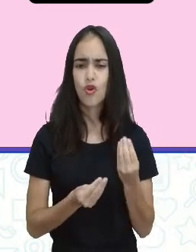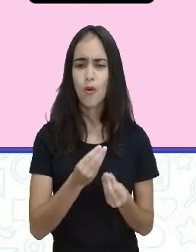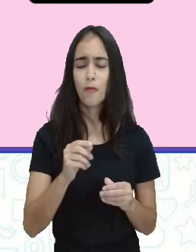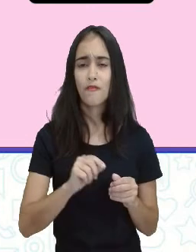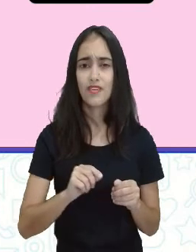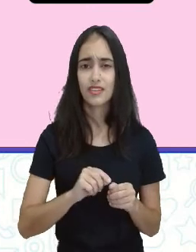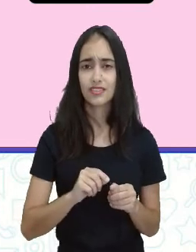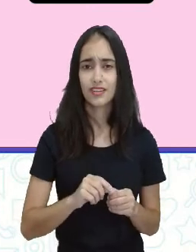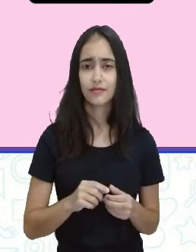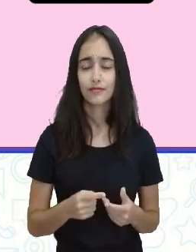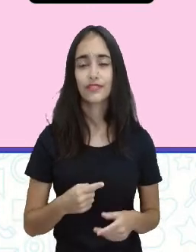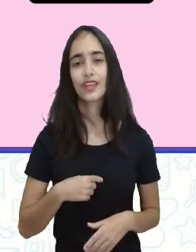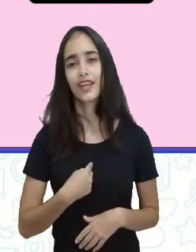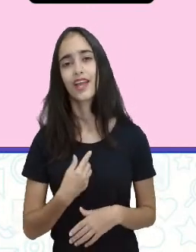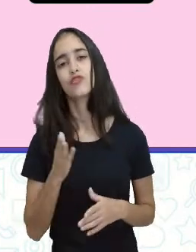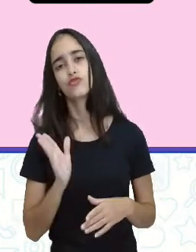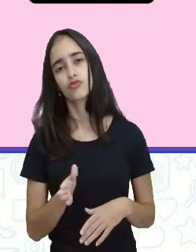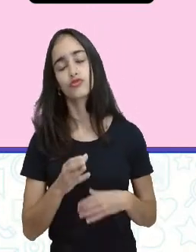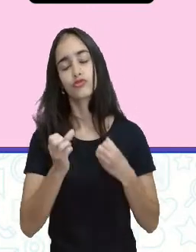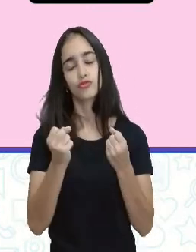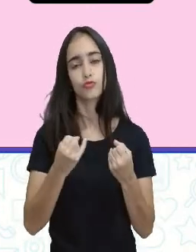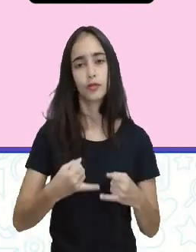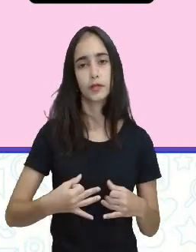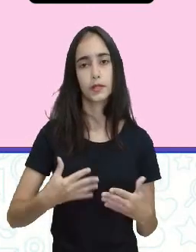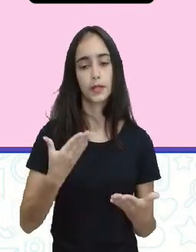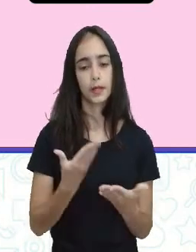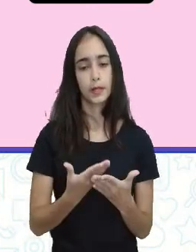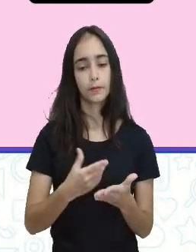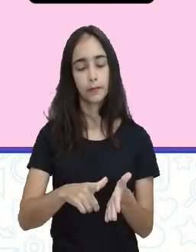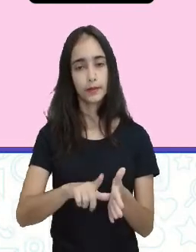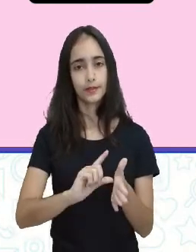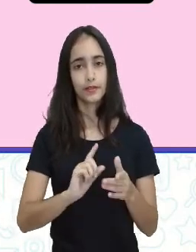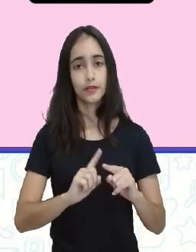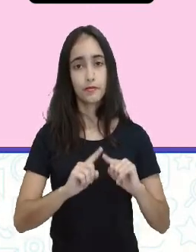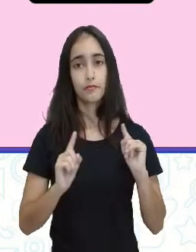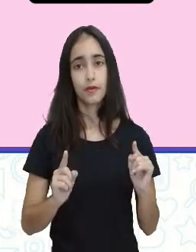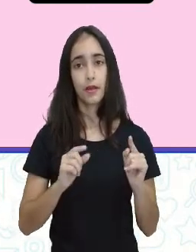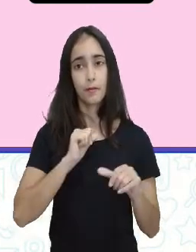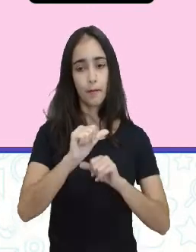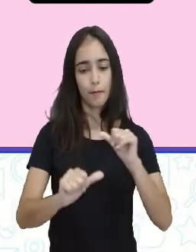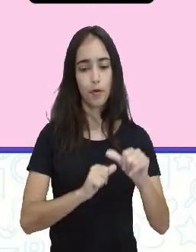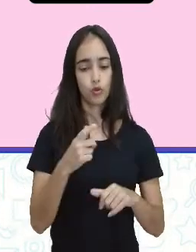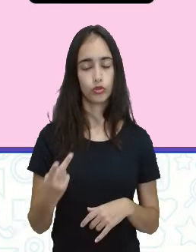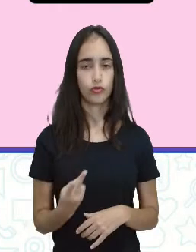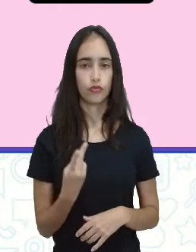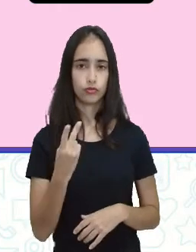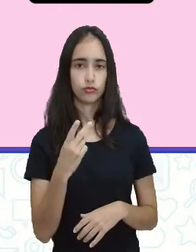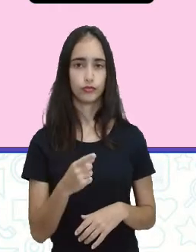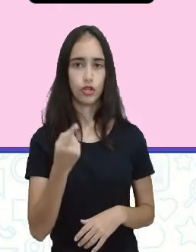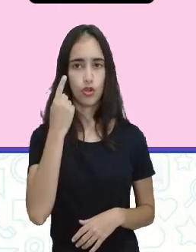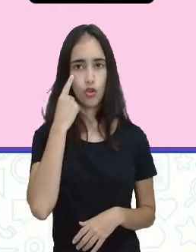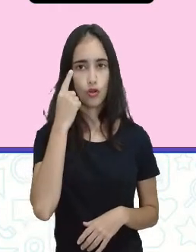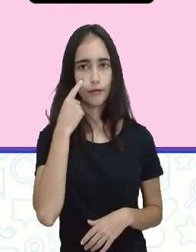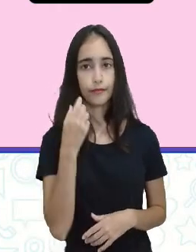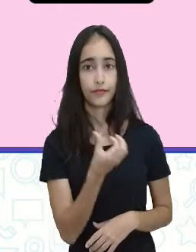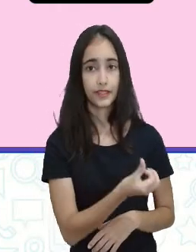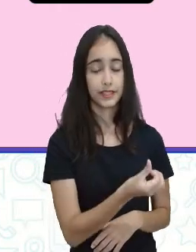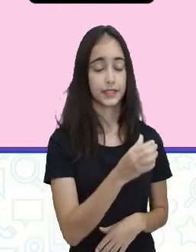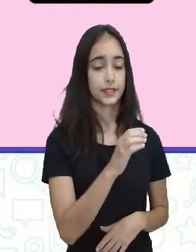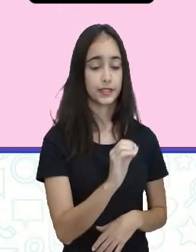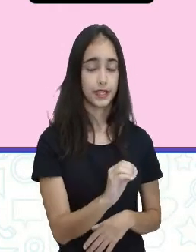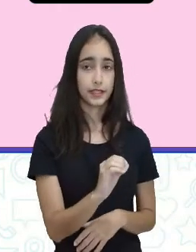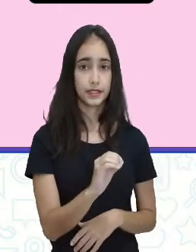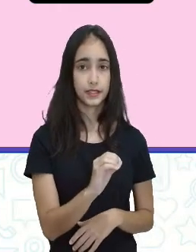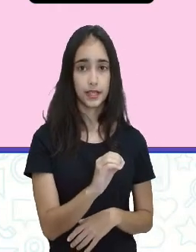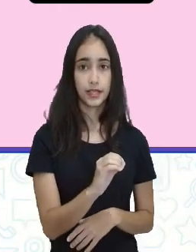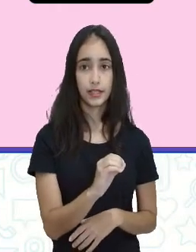alterei os valores pra gente dar uma olhada. 60 baldes de 6 litros. Quantos baldes de 3 litros? Se eu tenho